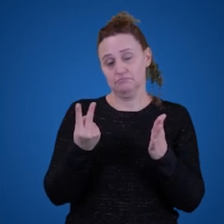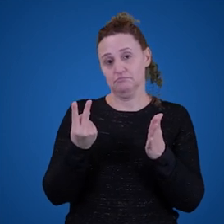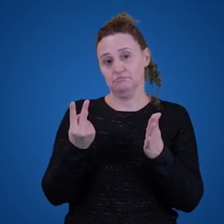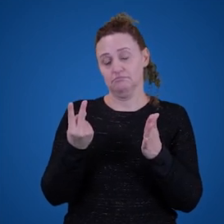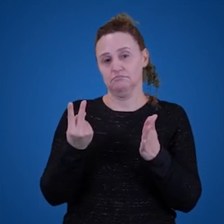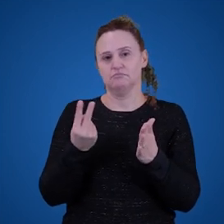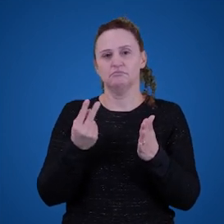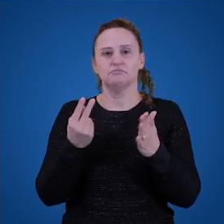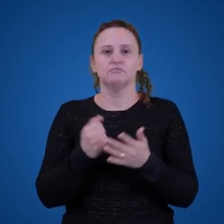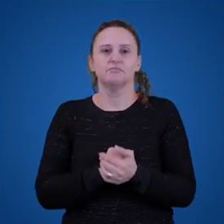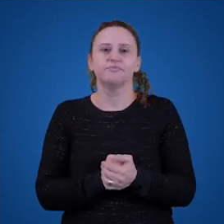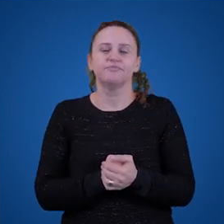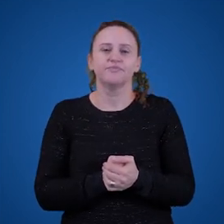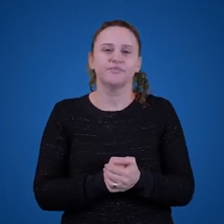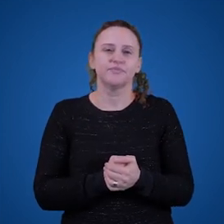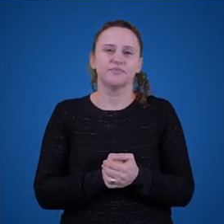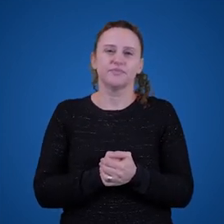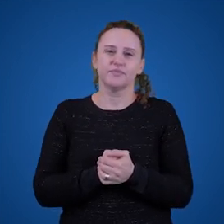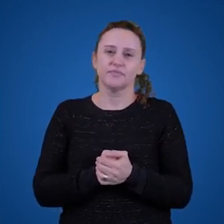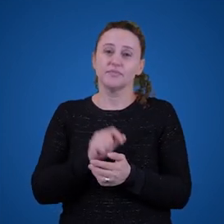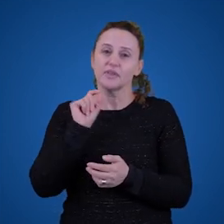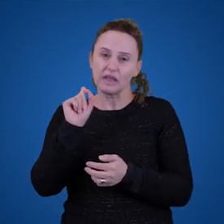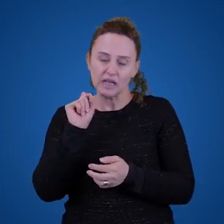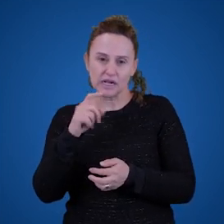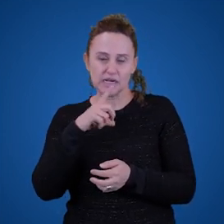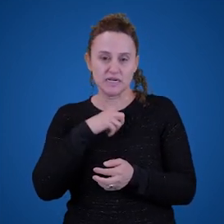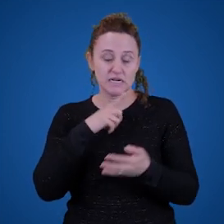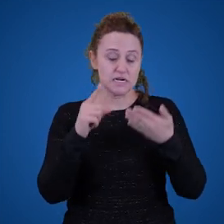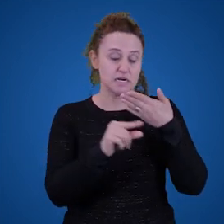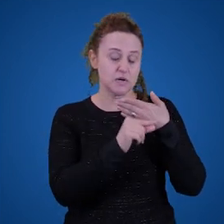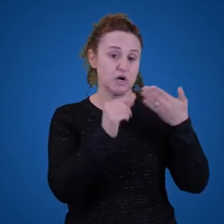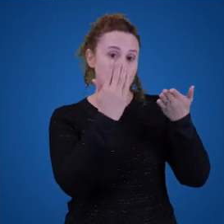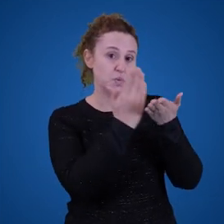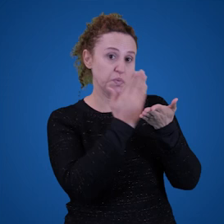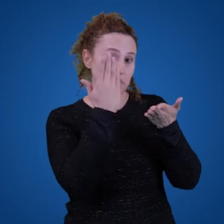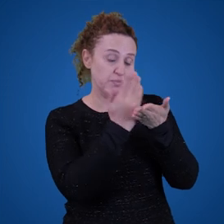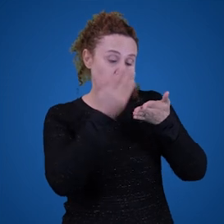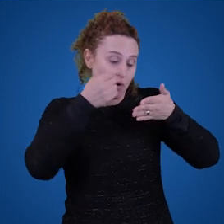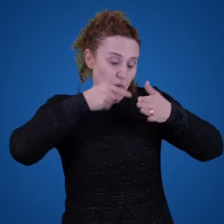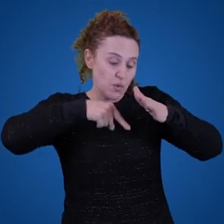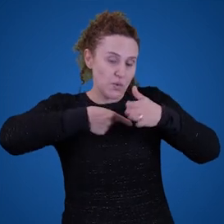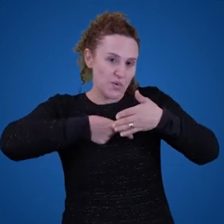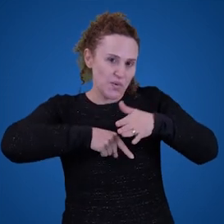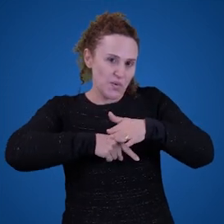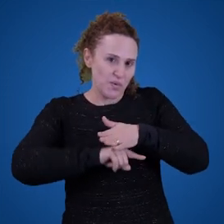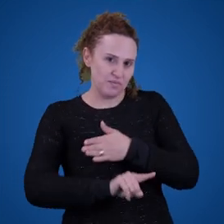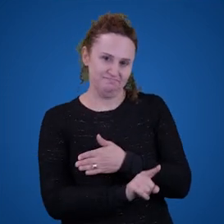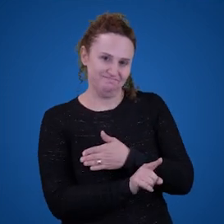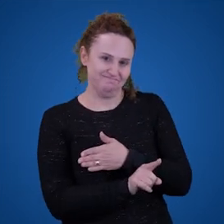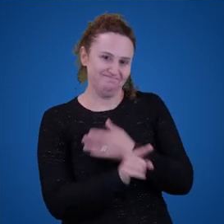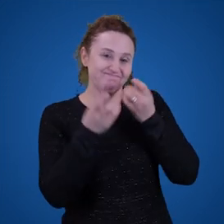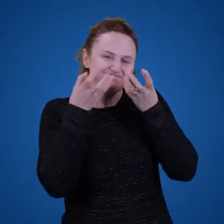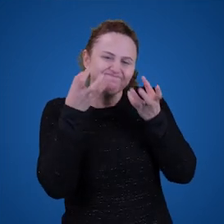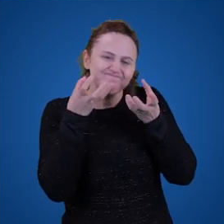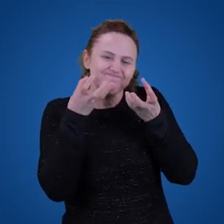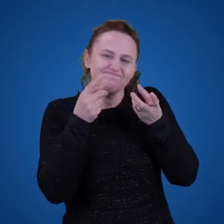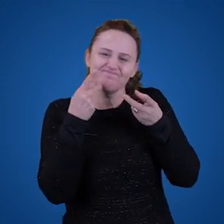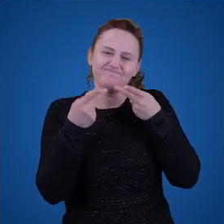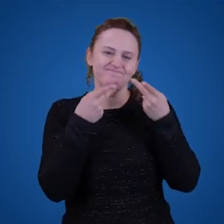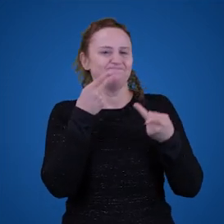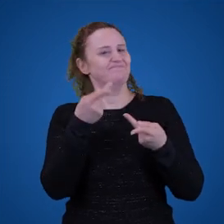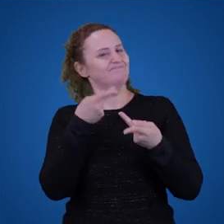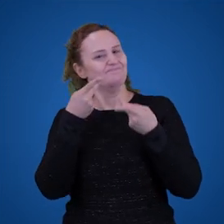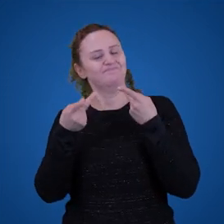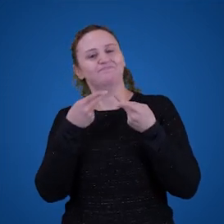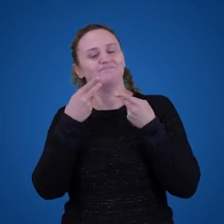é dado por aquilo que a autora ou o autor intencionou dizer com a obra, ou seja, grosso modo, a mensagem que o autor